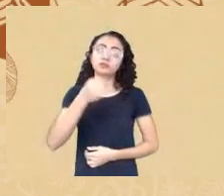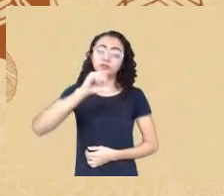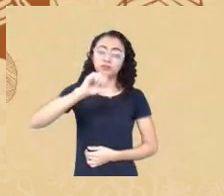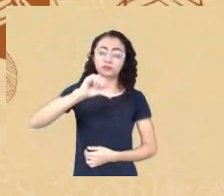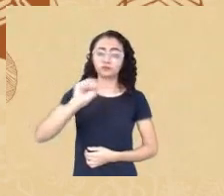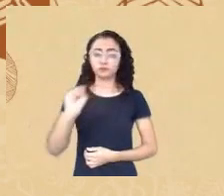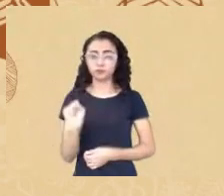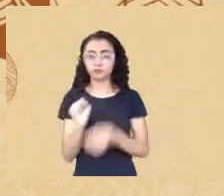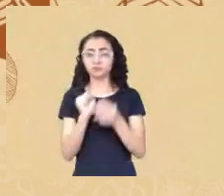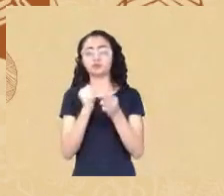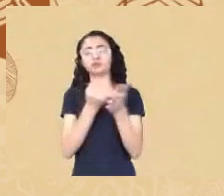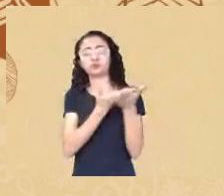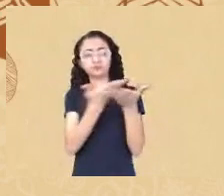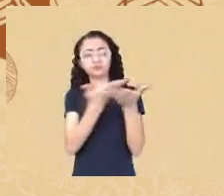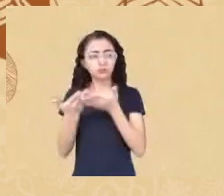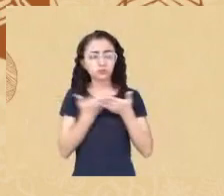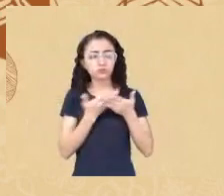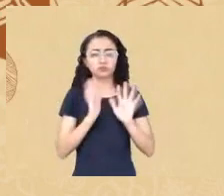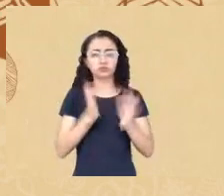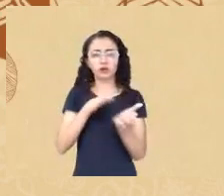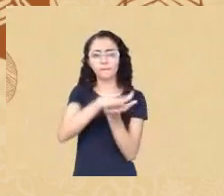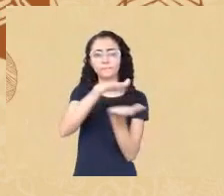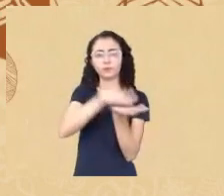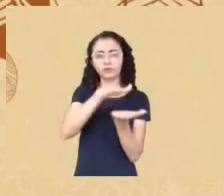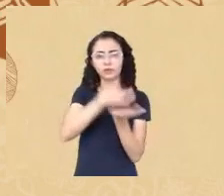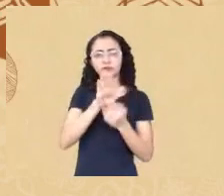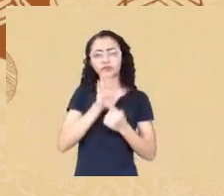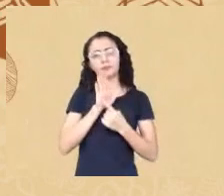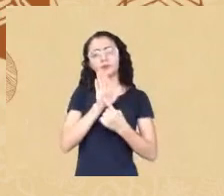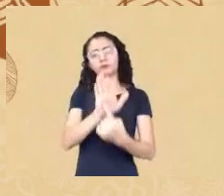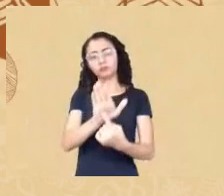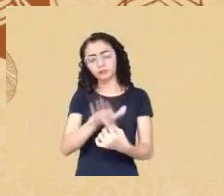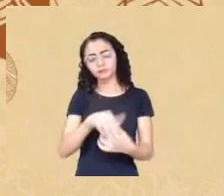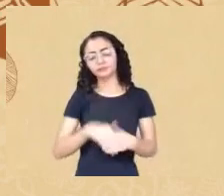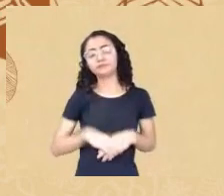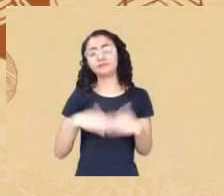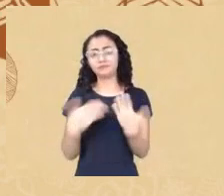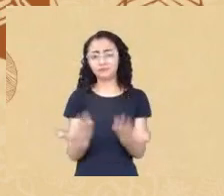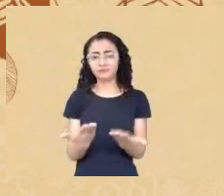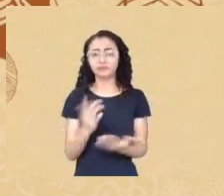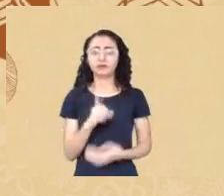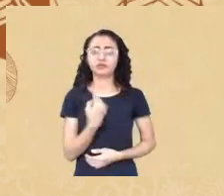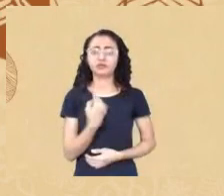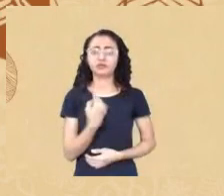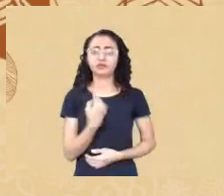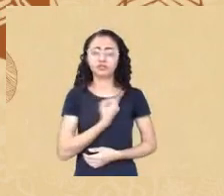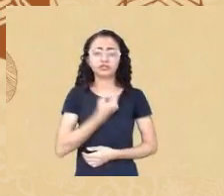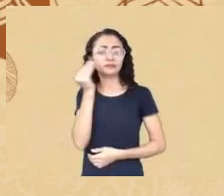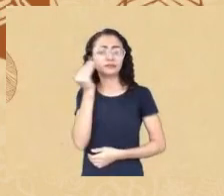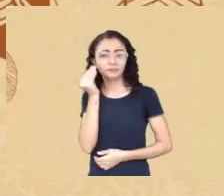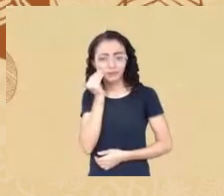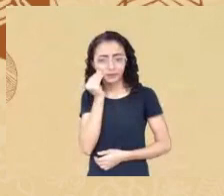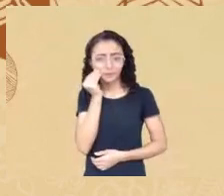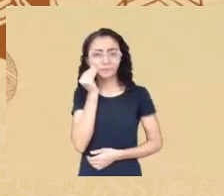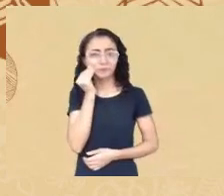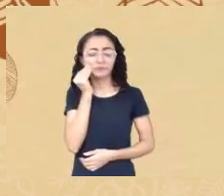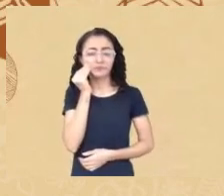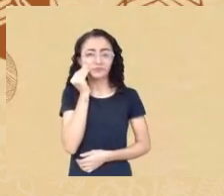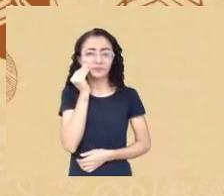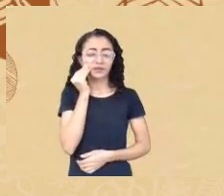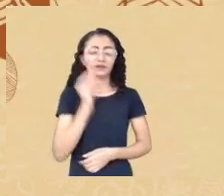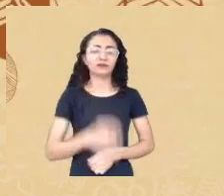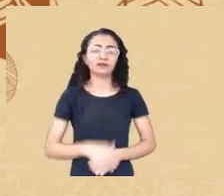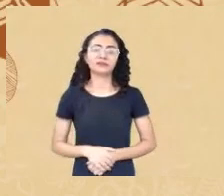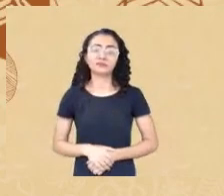essa invisibilidade então nós iremos apresentando o paper vai ser submetido para essa revista então nós não